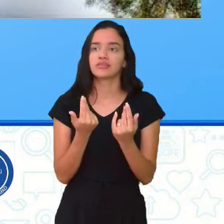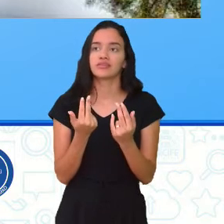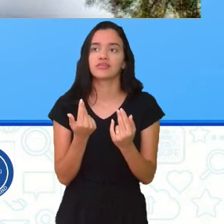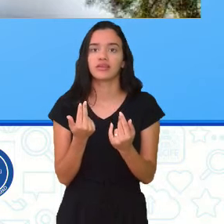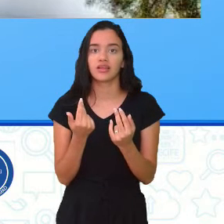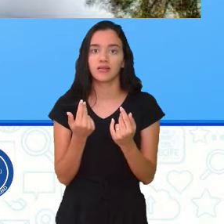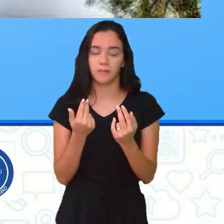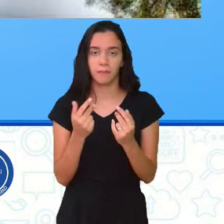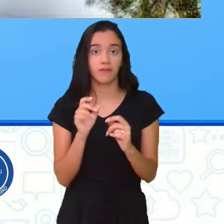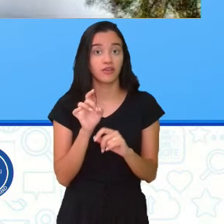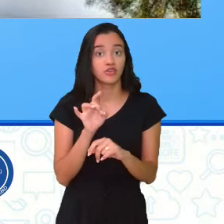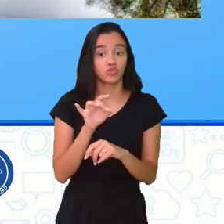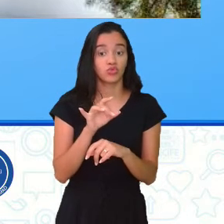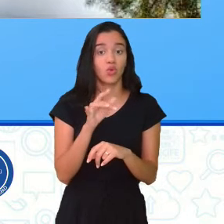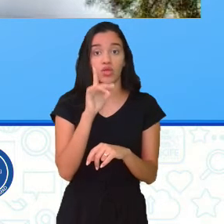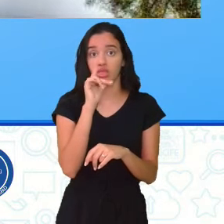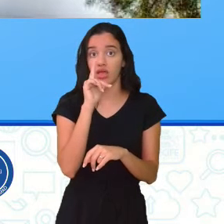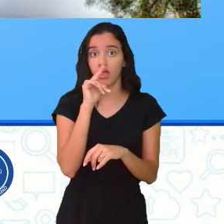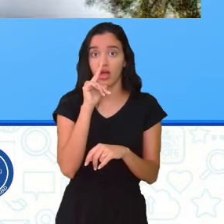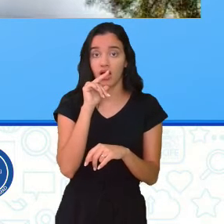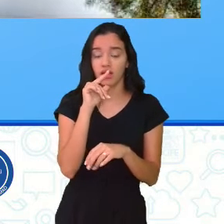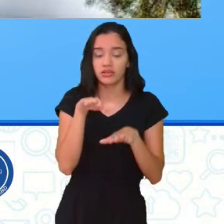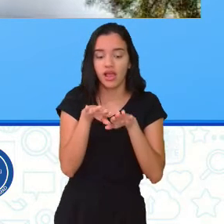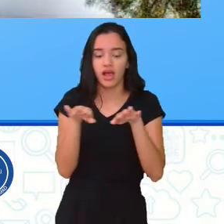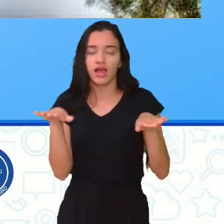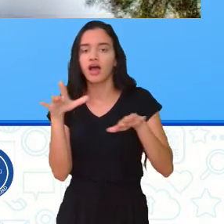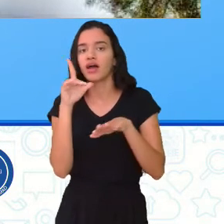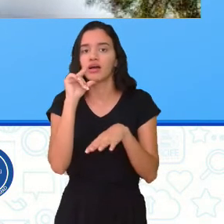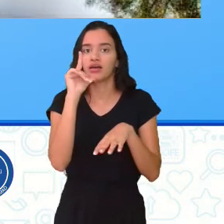'água. E quando a simetria é no espelho d'água,